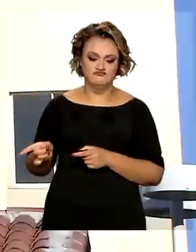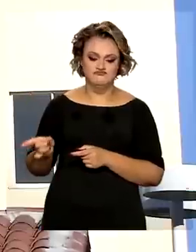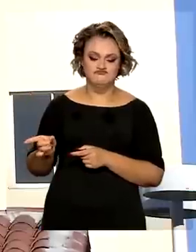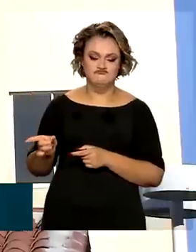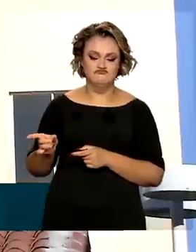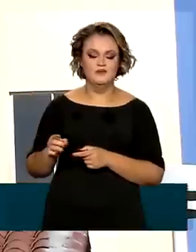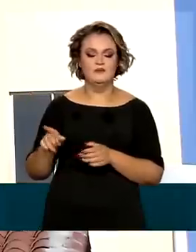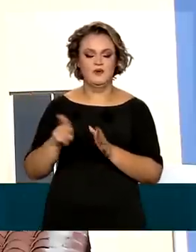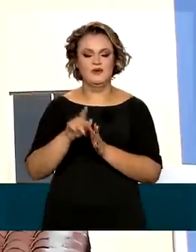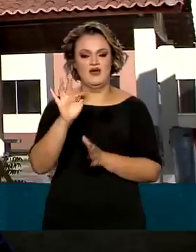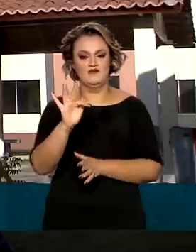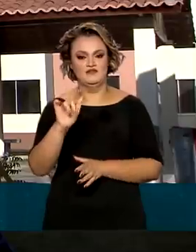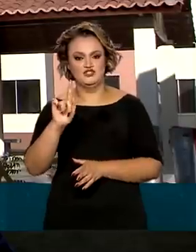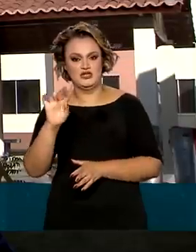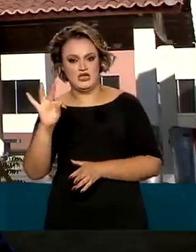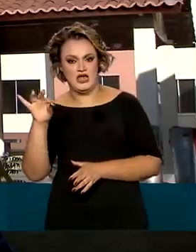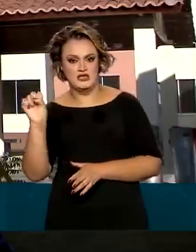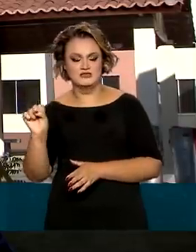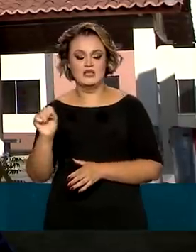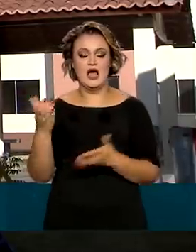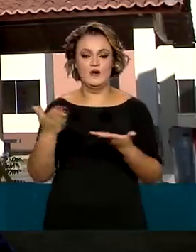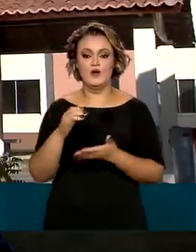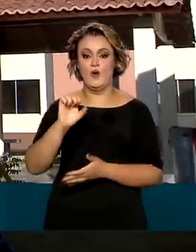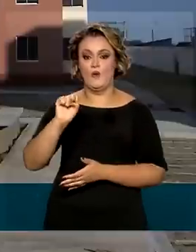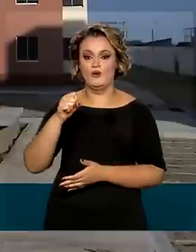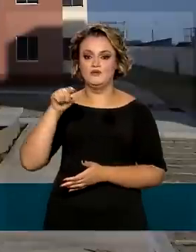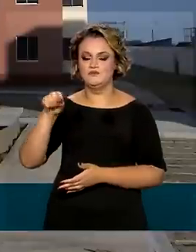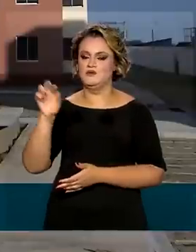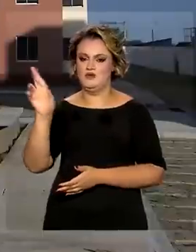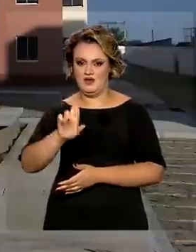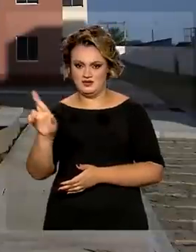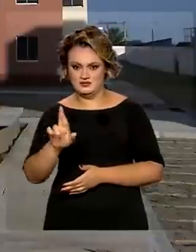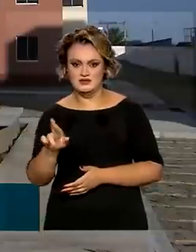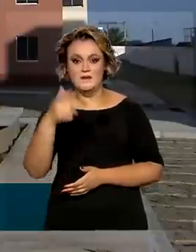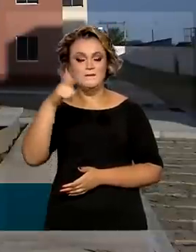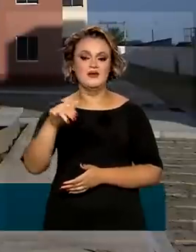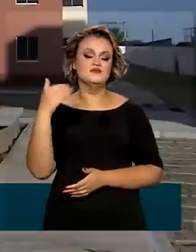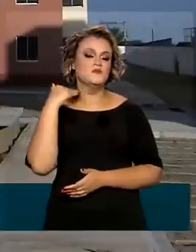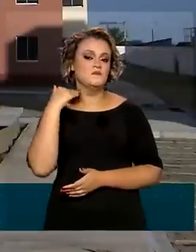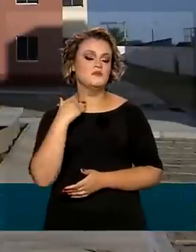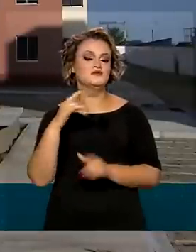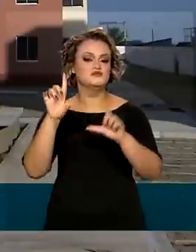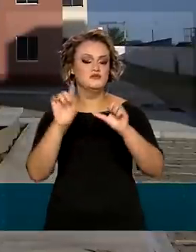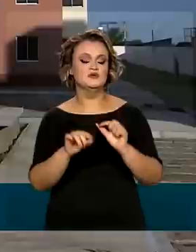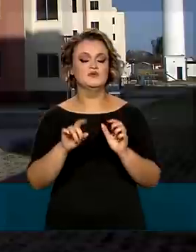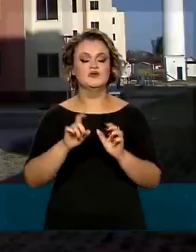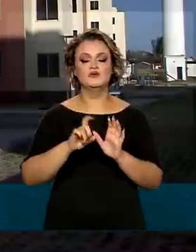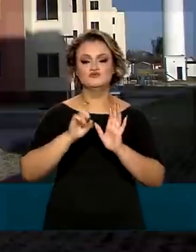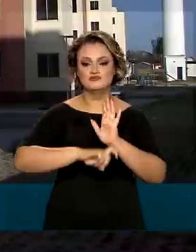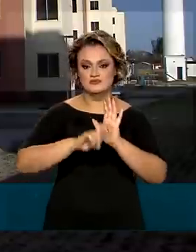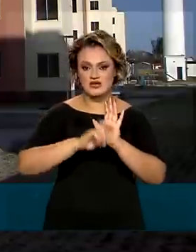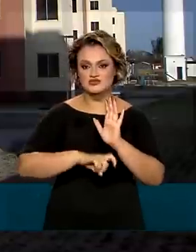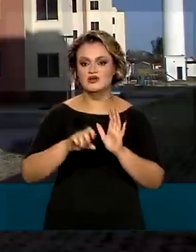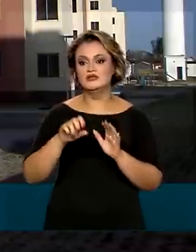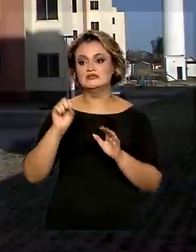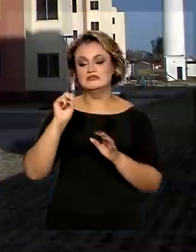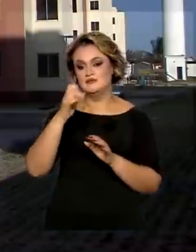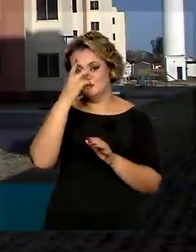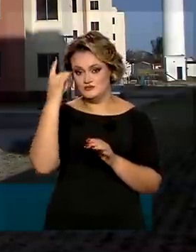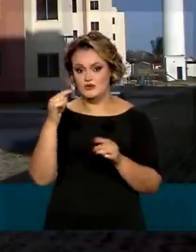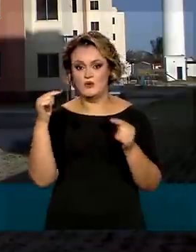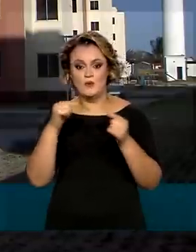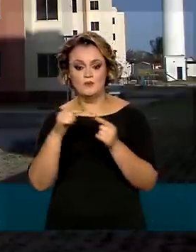recursos do FGTS para R$ 8 mil. Além disso, o banco reduziu as taxas de juros para quem se enquadra na